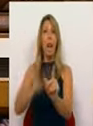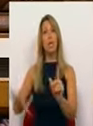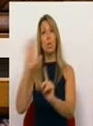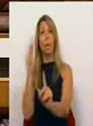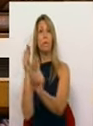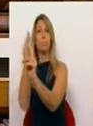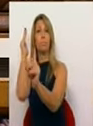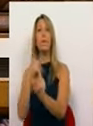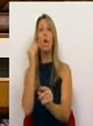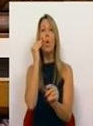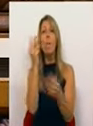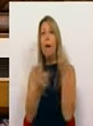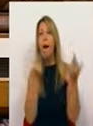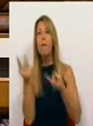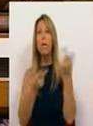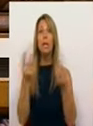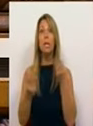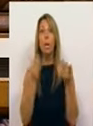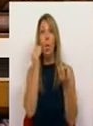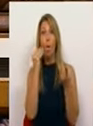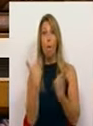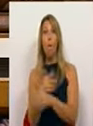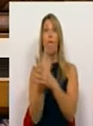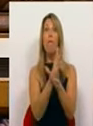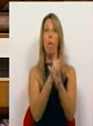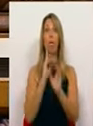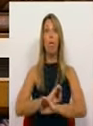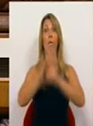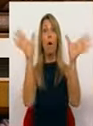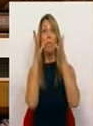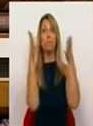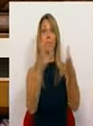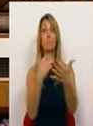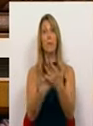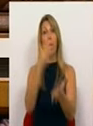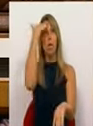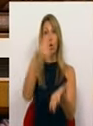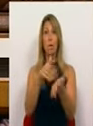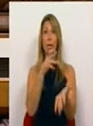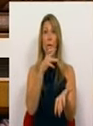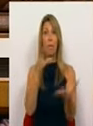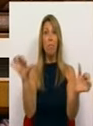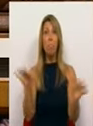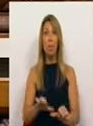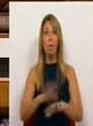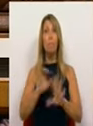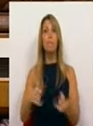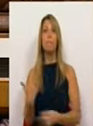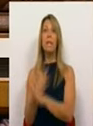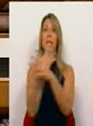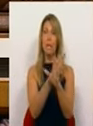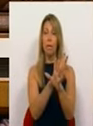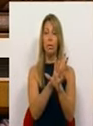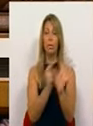comportamento do fogo, dá uma óbvia atenção à consequência mais dramática destes incêndios, a